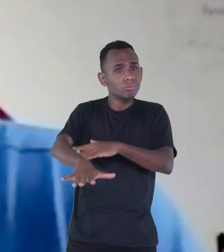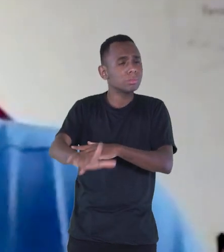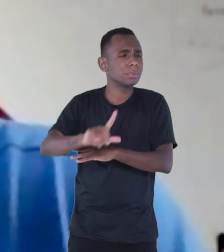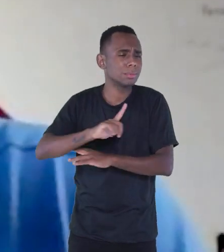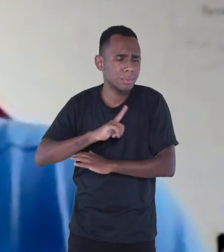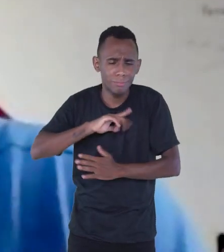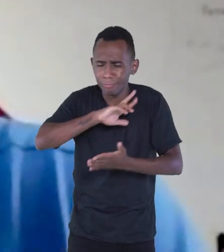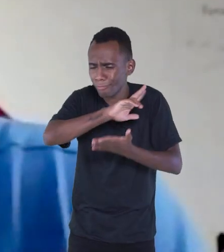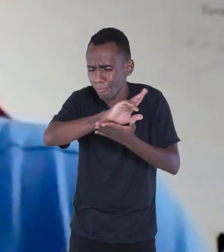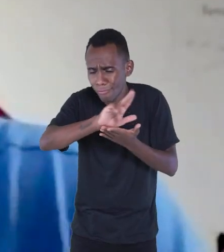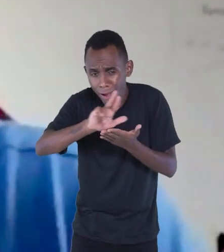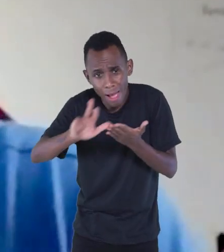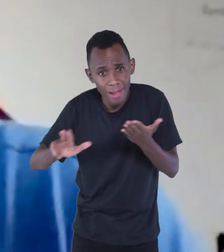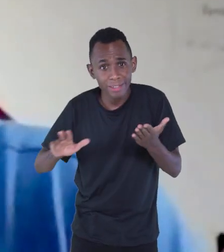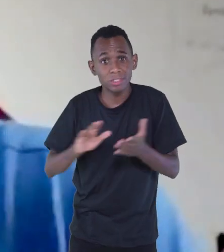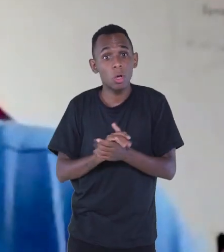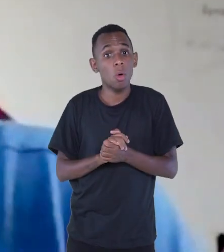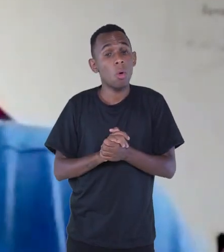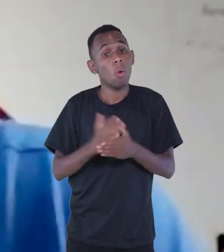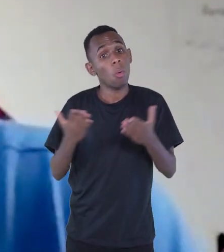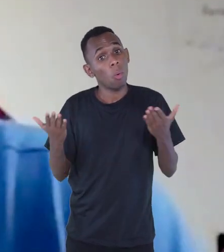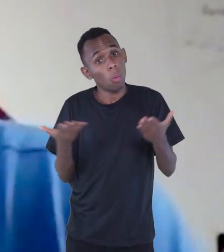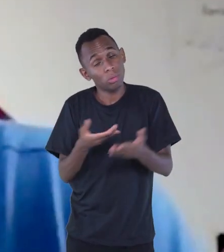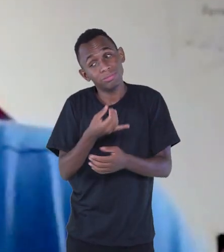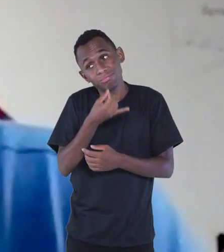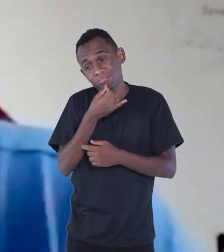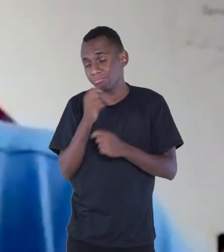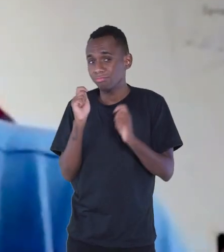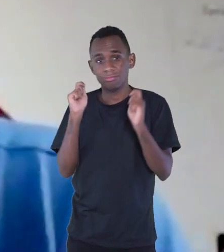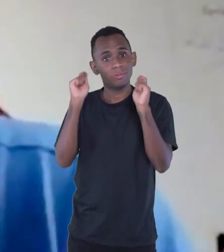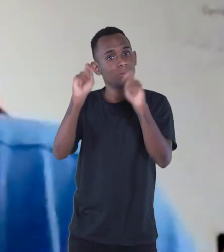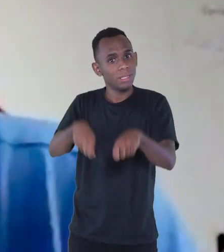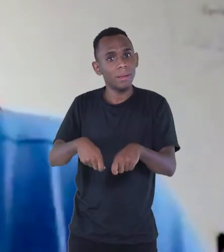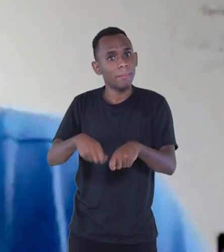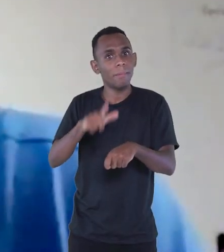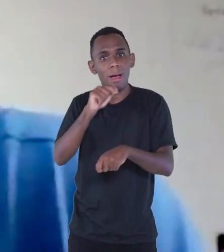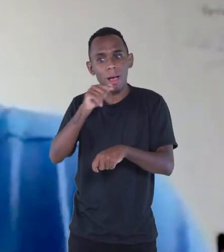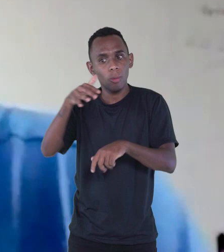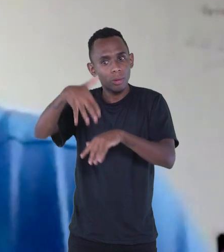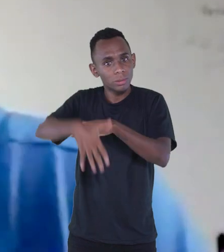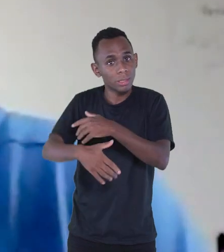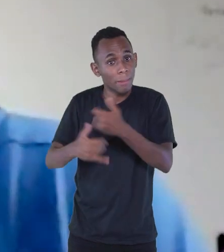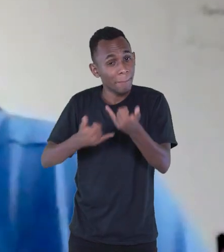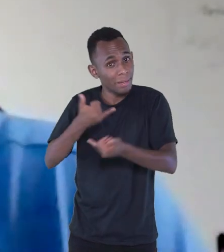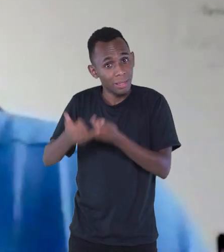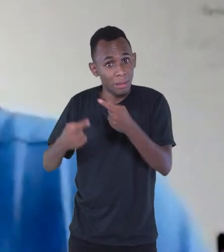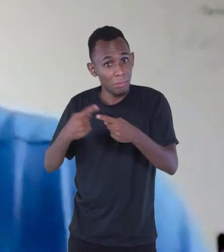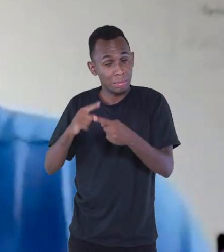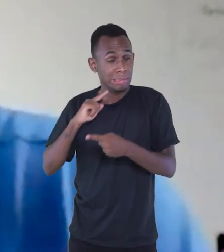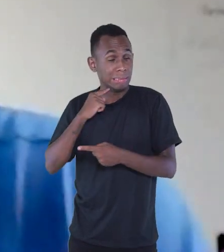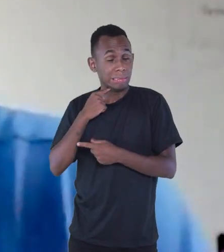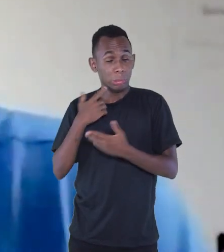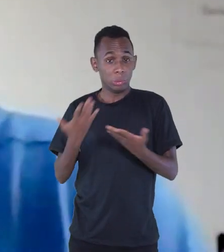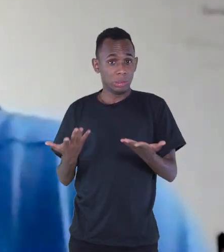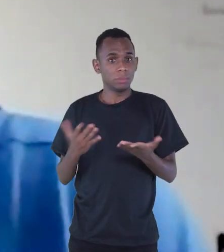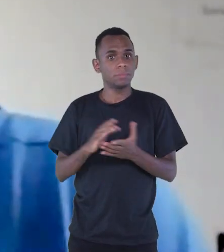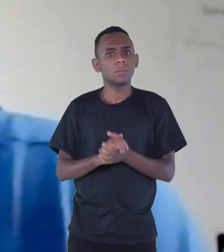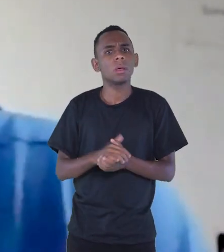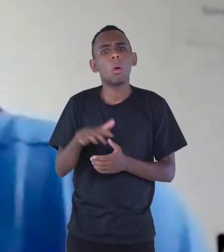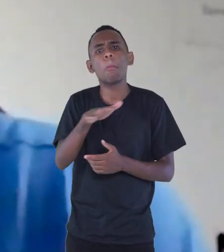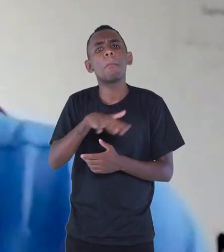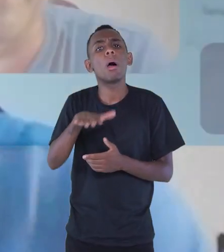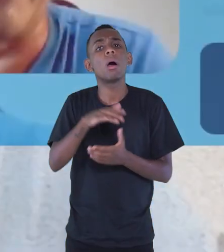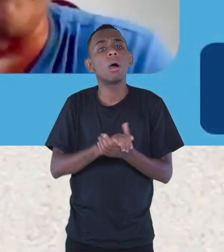muitas. hoje, infelizmente, não dá mais para brincar naquela água, porque elas estão bem sujas. Qual parte que mora?